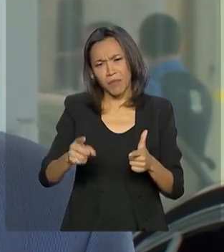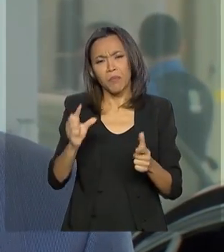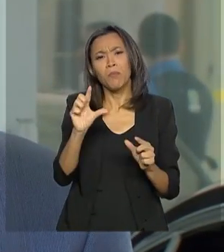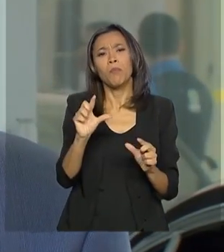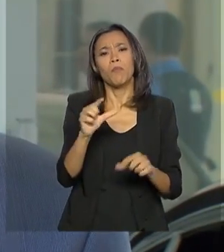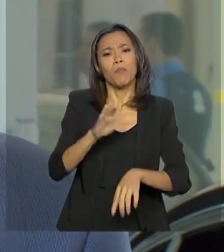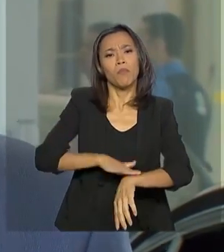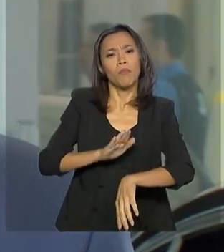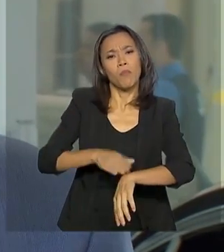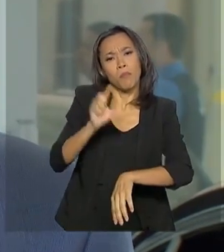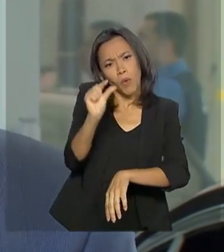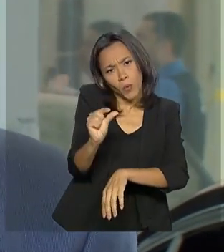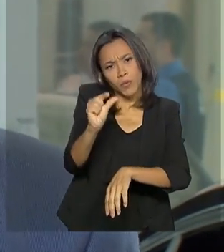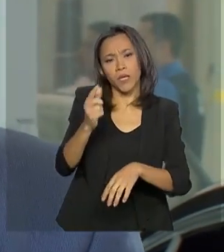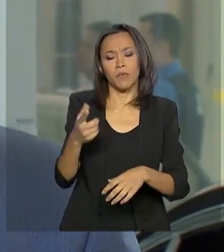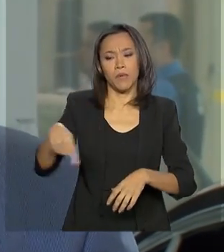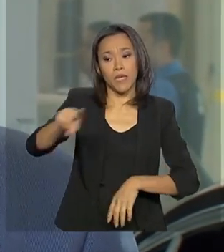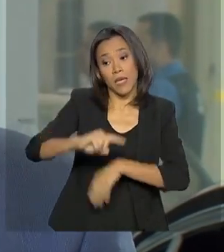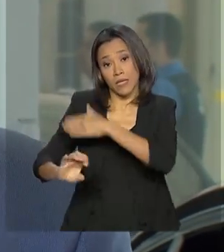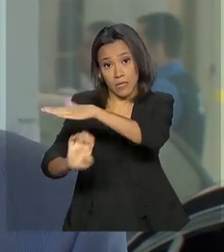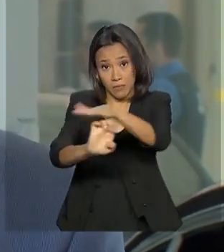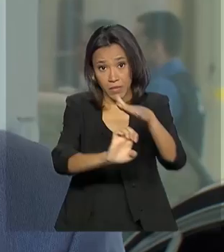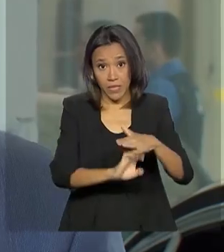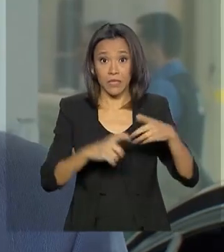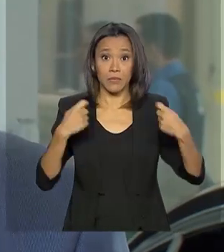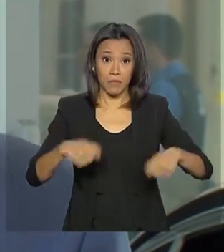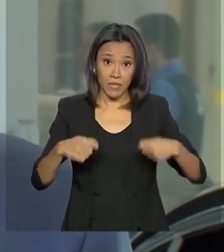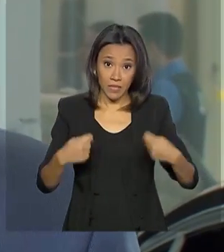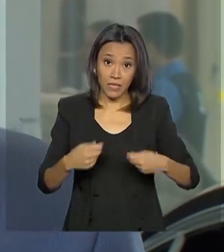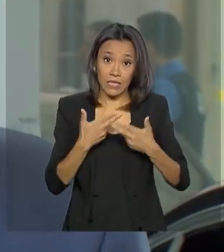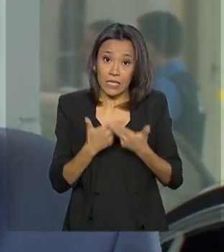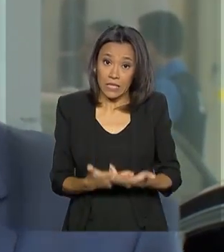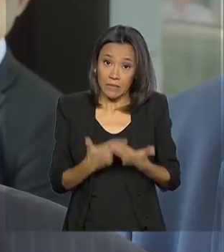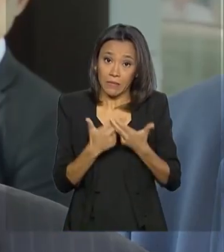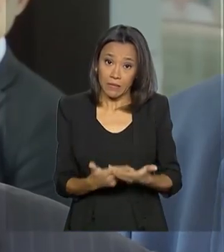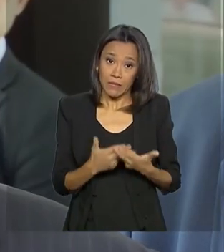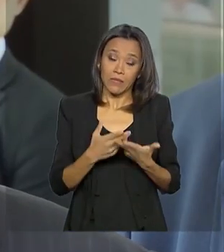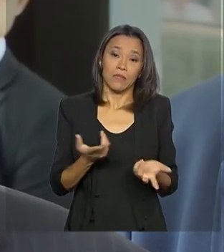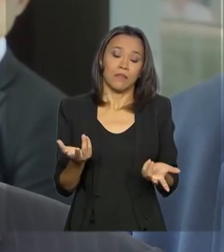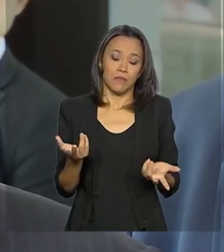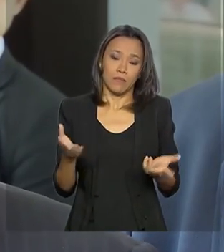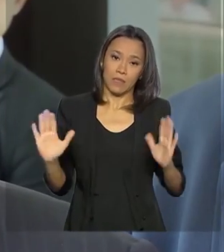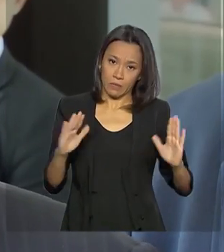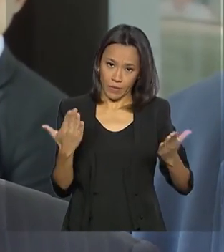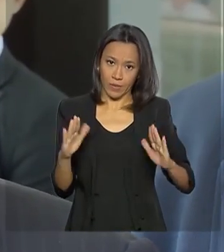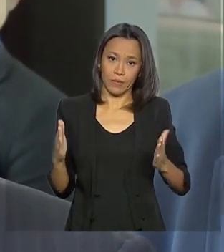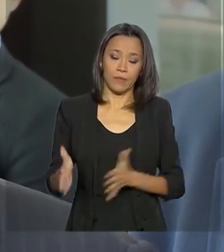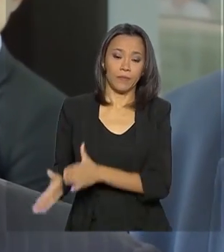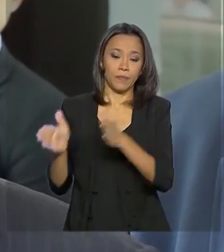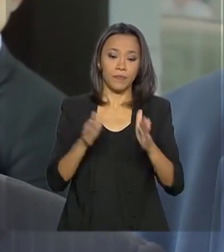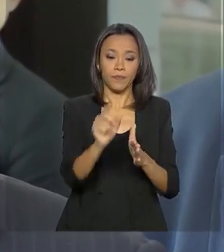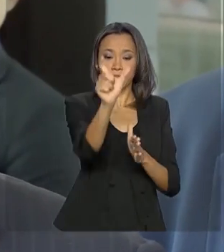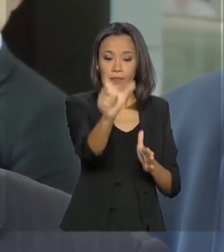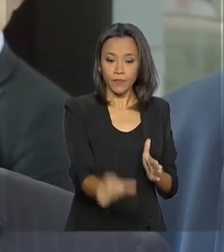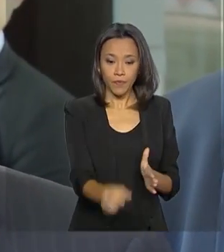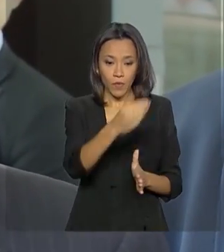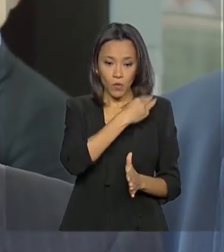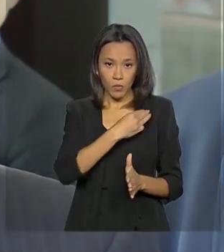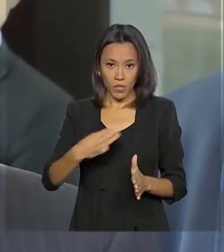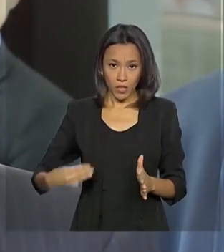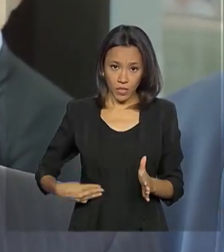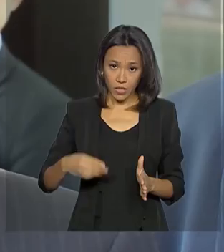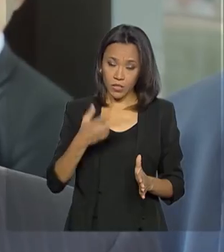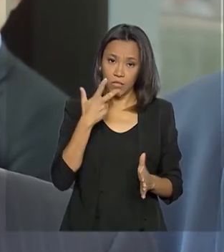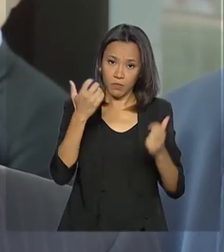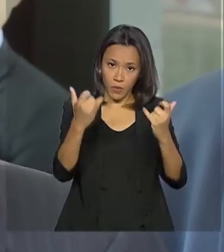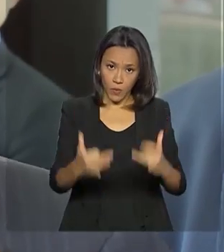empresas saudáveis merecem suportar esse período de transição. Para o ministro Paulo Guedes, a crise provocada